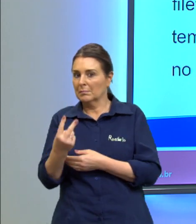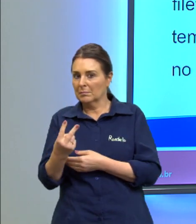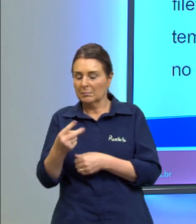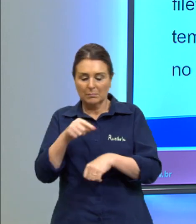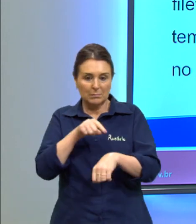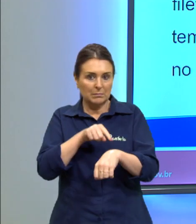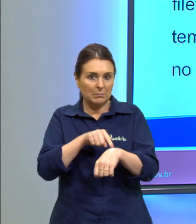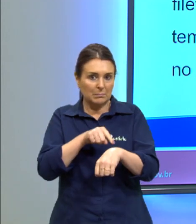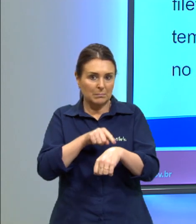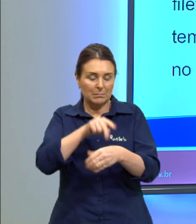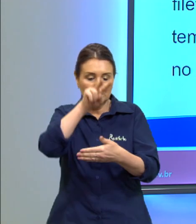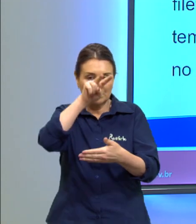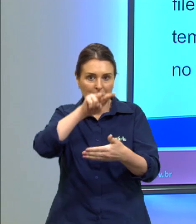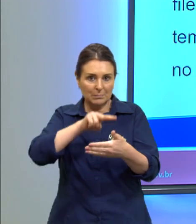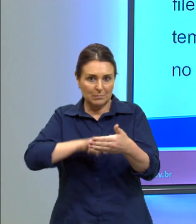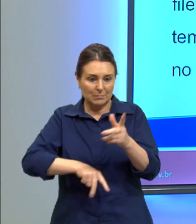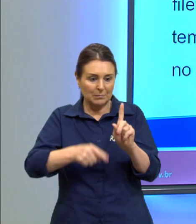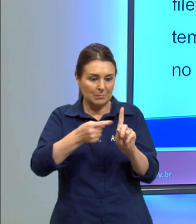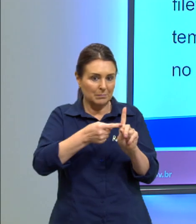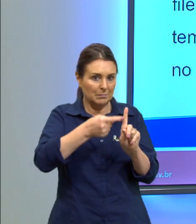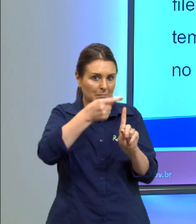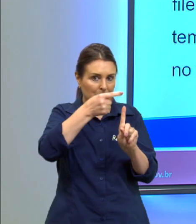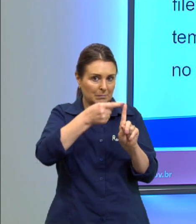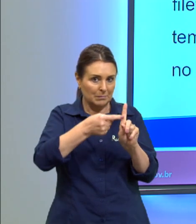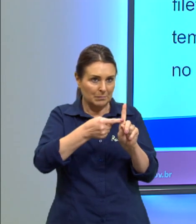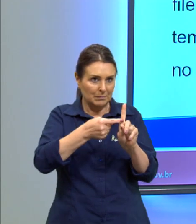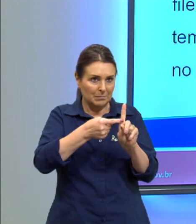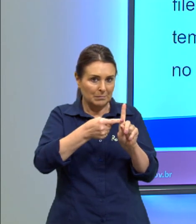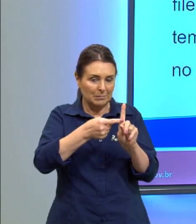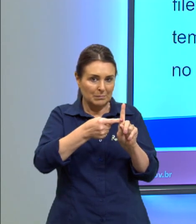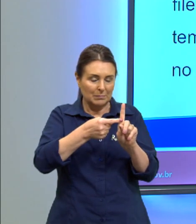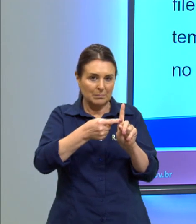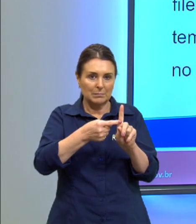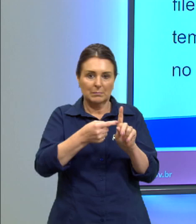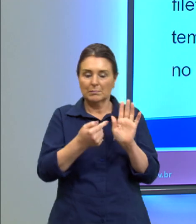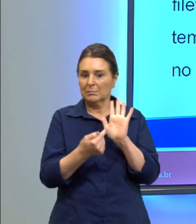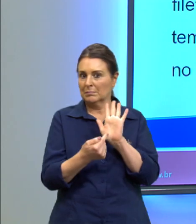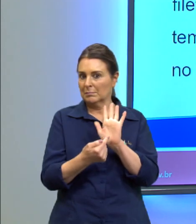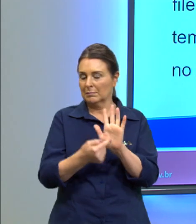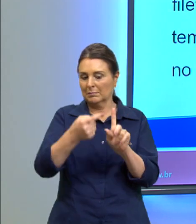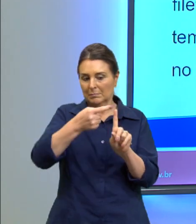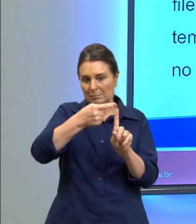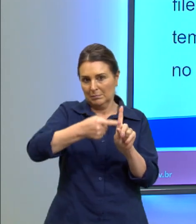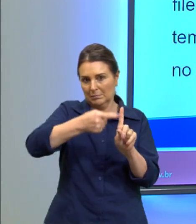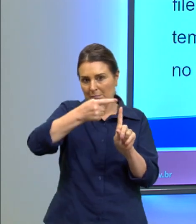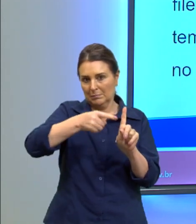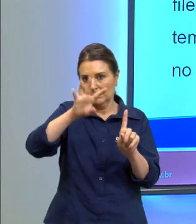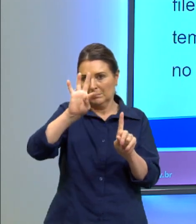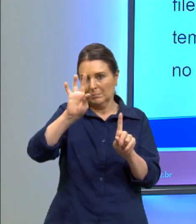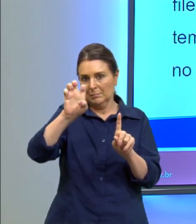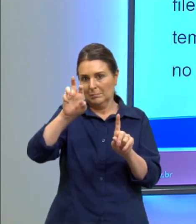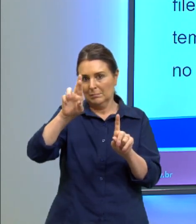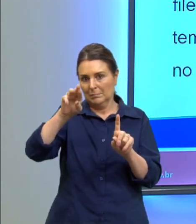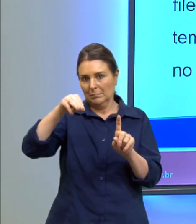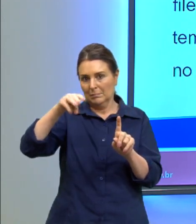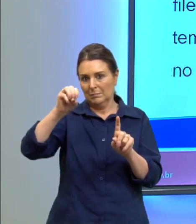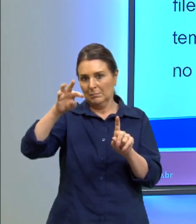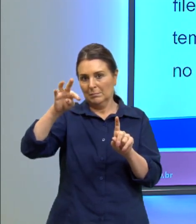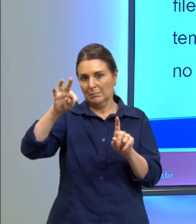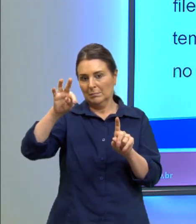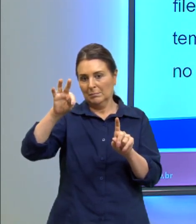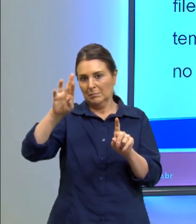no momento da leitura do termômetro. então, aqui nós temos o termômetro sendo mostrado as